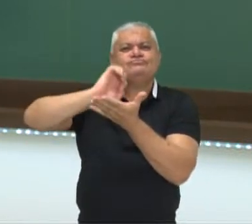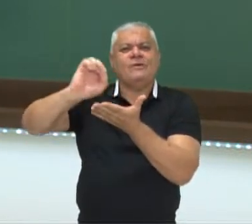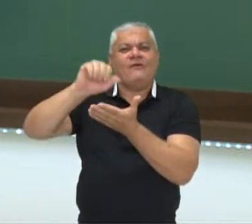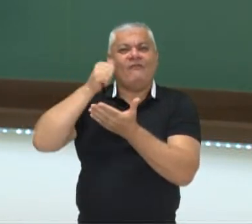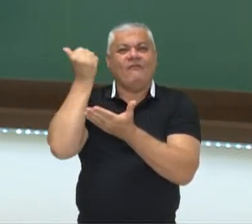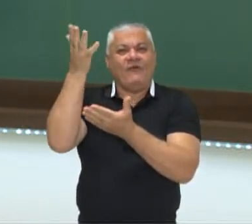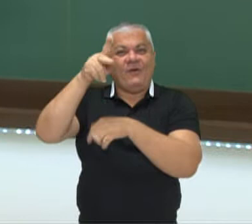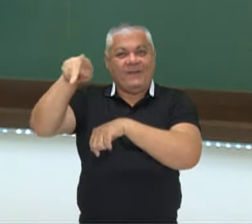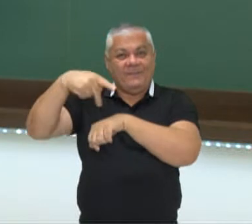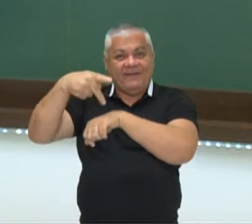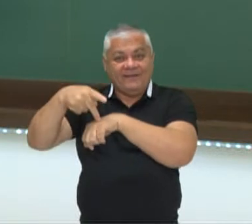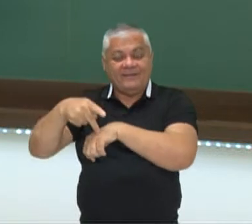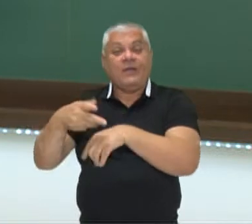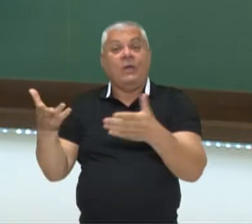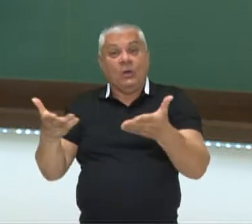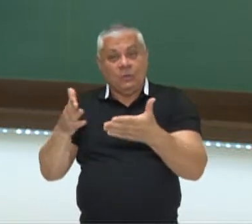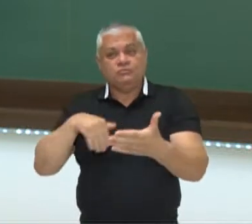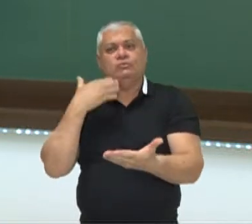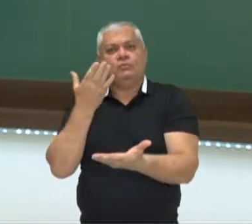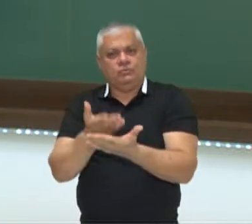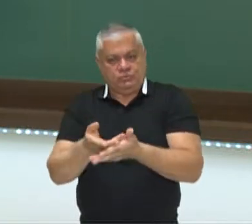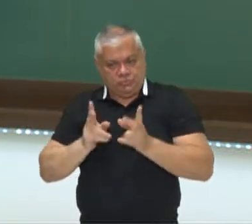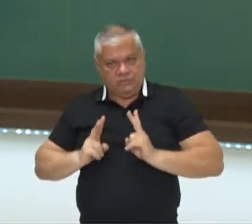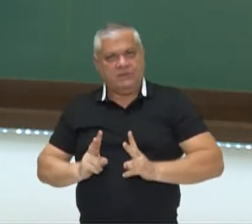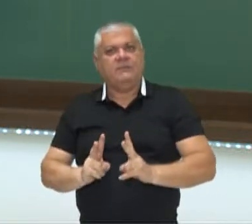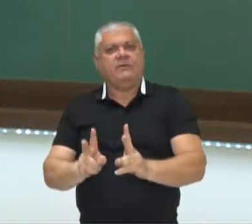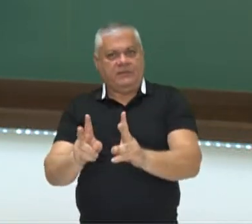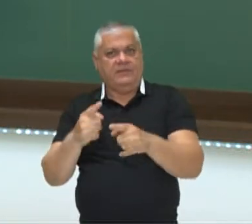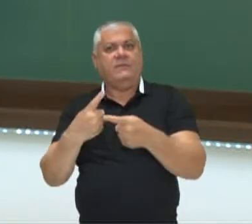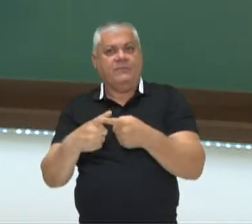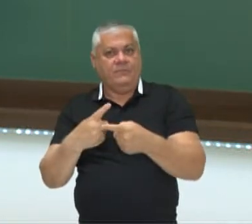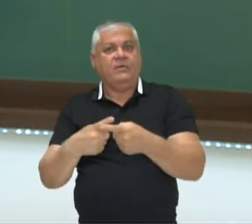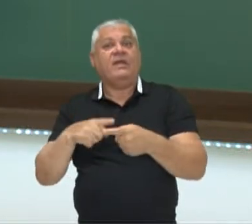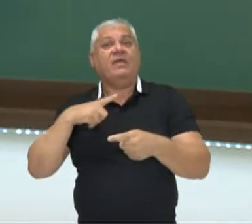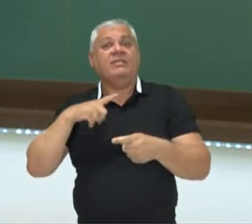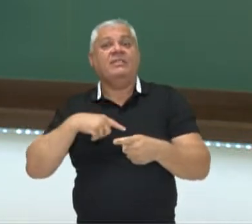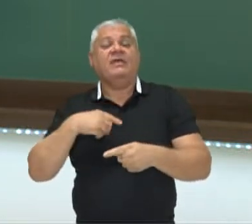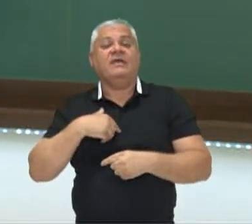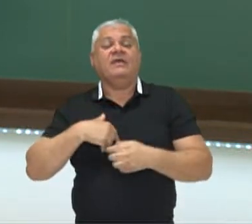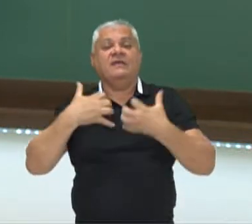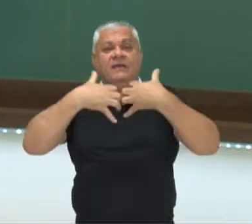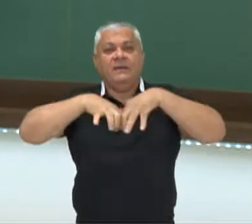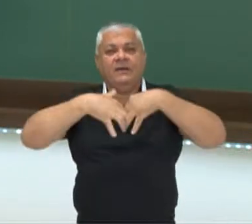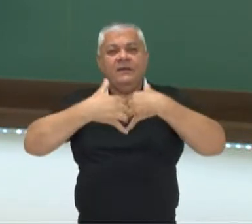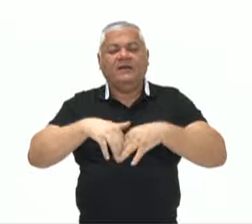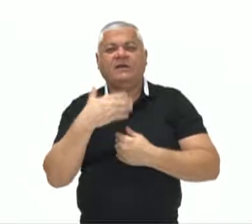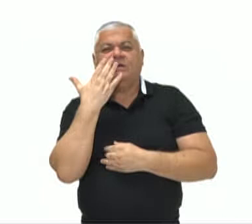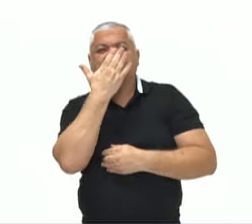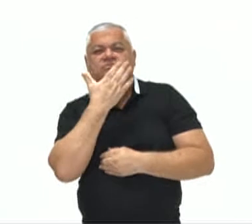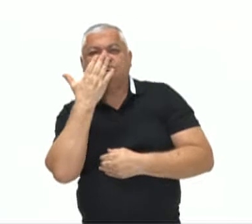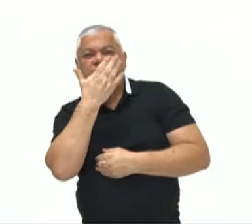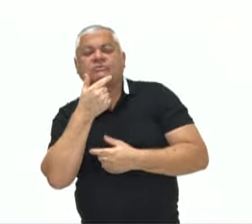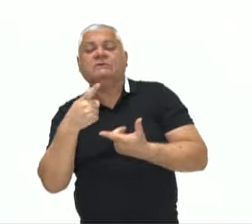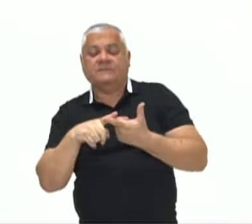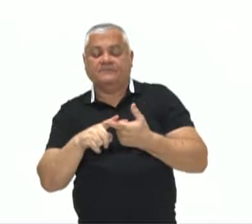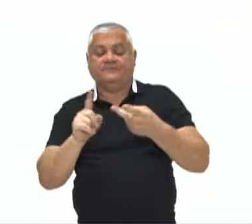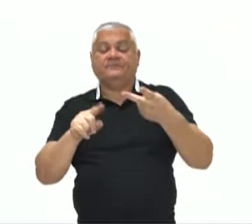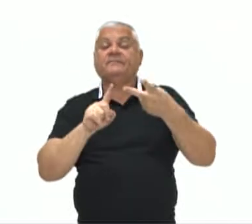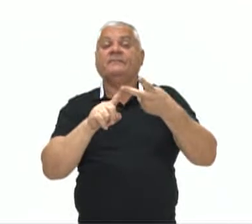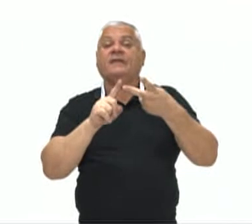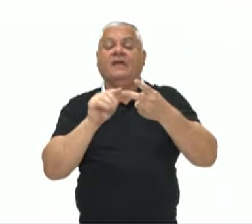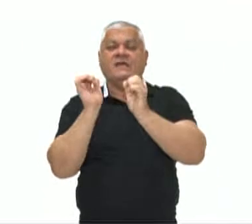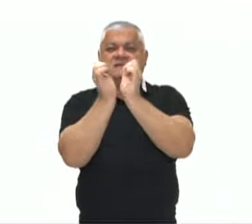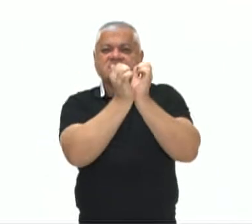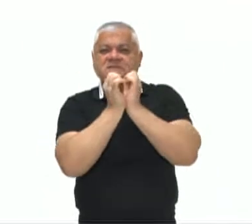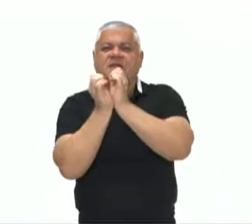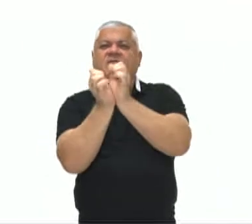E até hoje é um elemento muito importante e isso também identifica muito a criação dos engenhos. A escravidão, o Brasil é país dos últimos